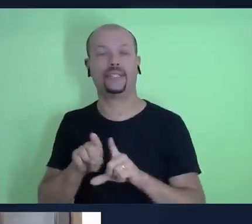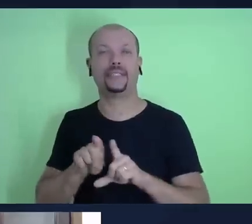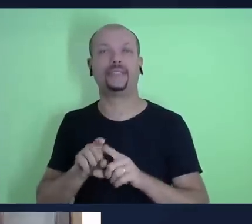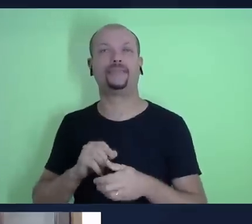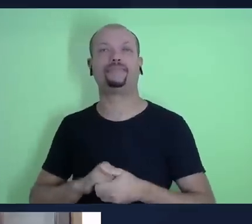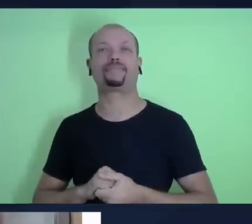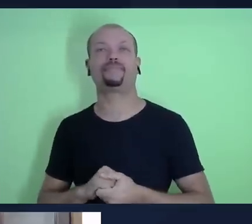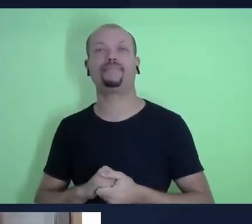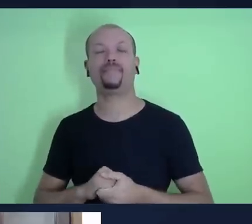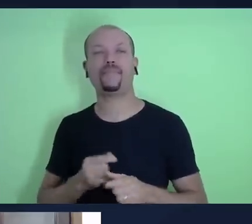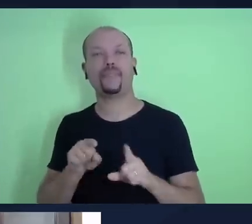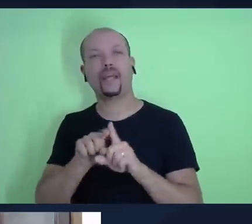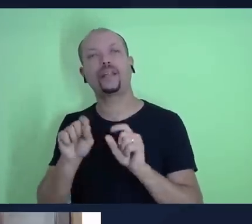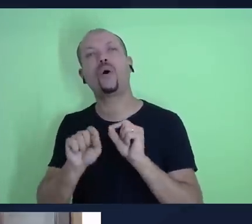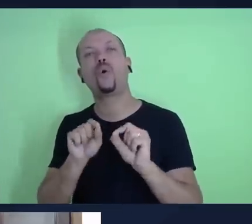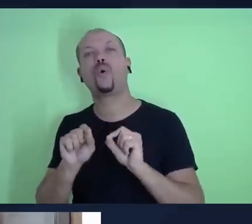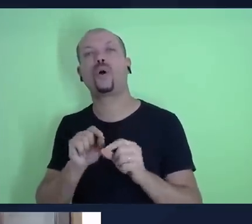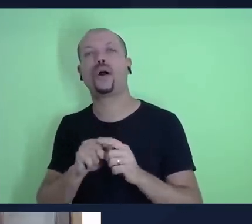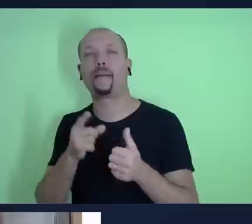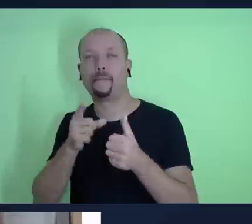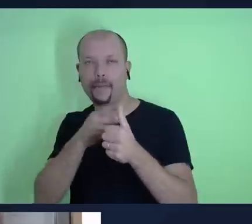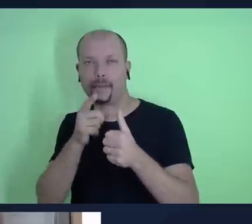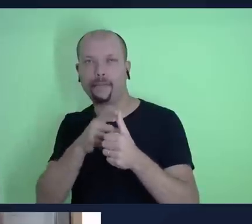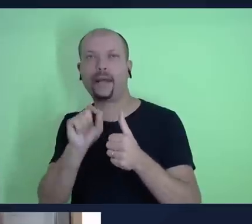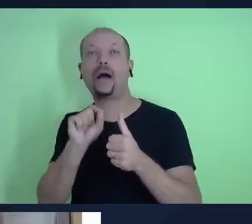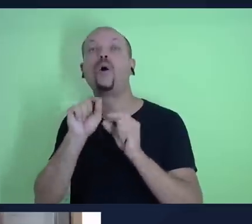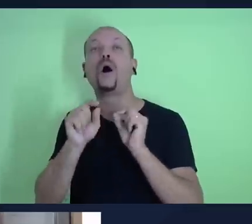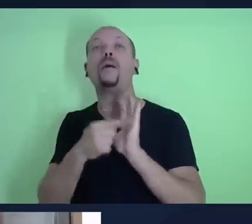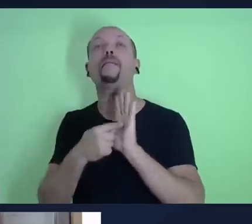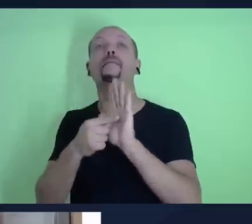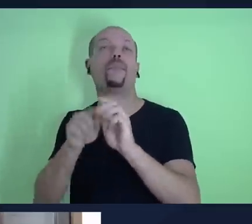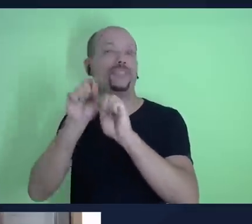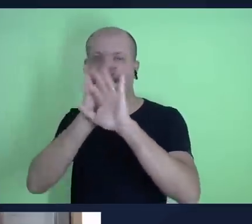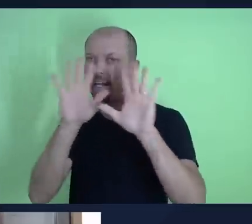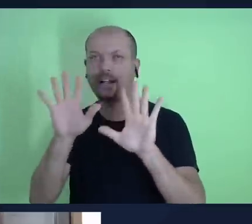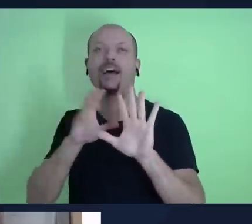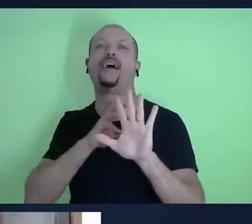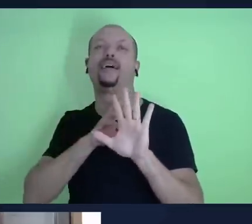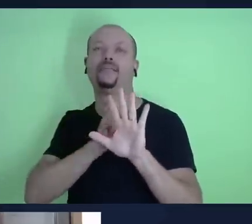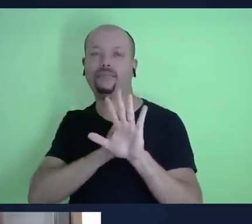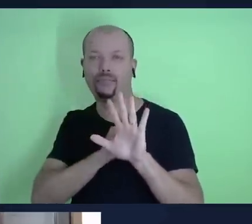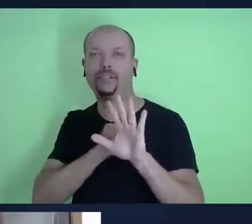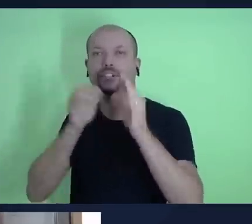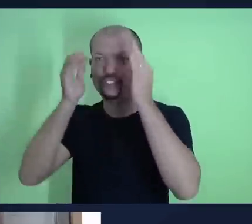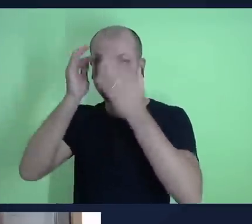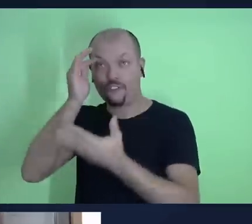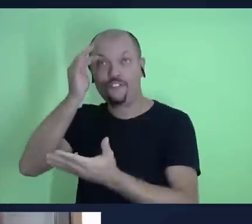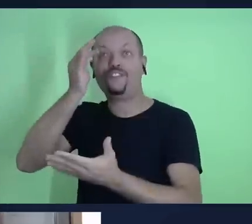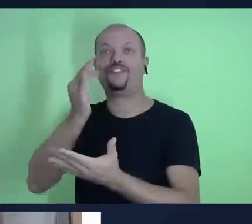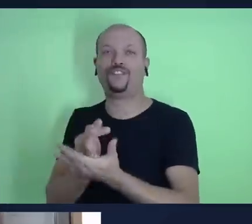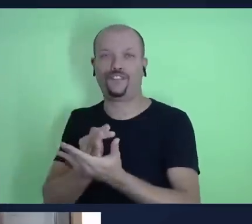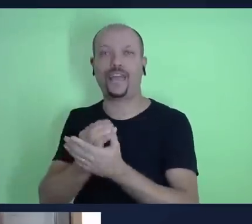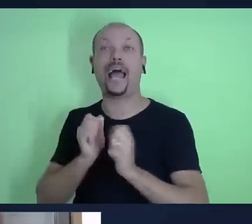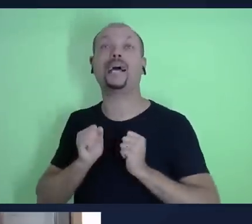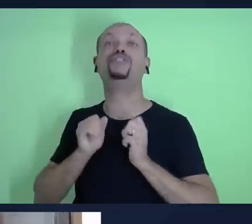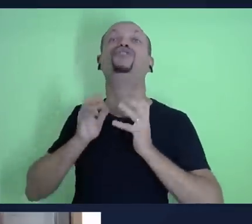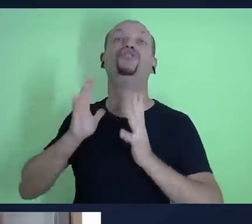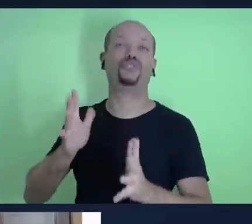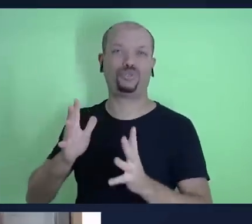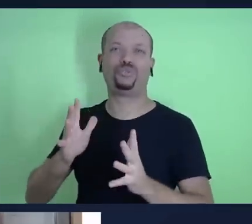Então, primeira coisa, é uma demonstração muito clara, não só uma demonstração, é uma atitude, é um